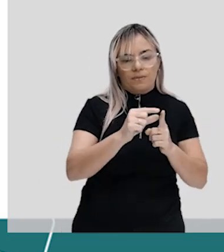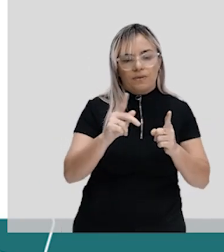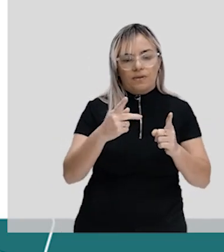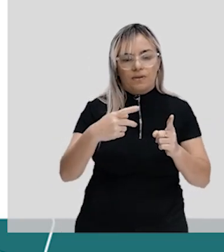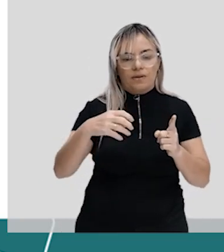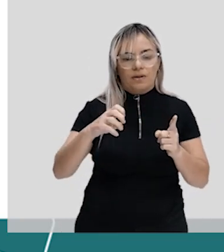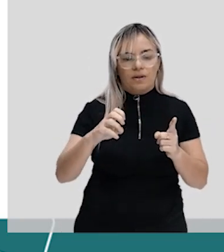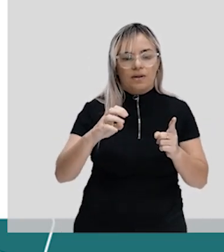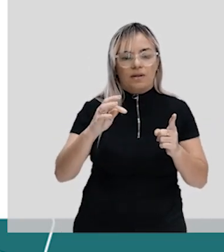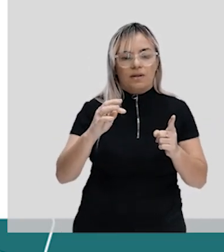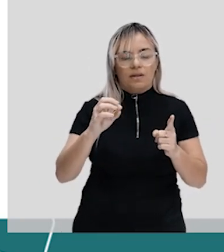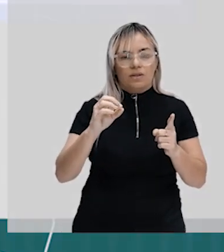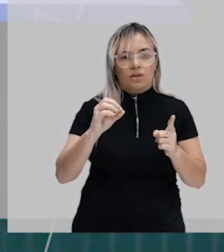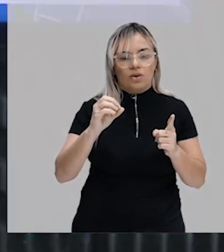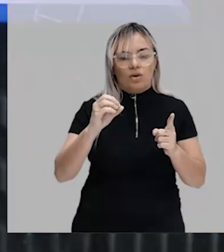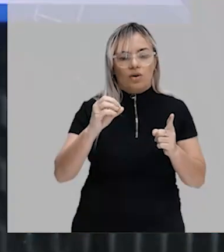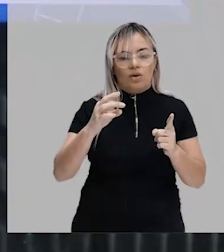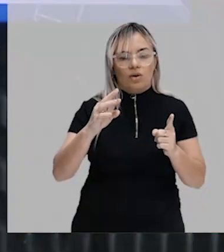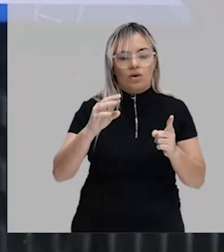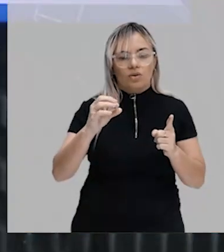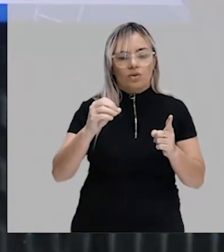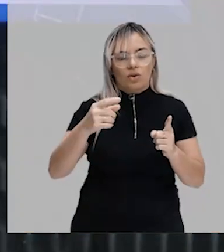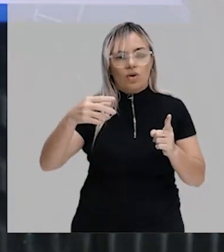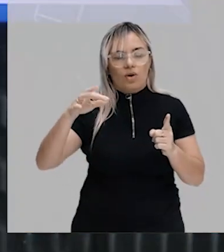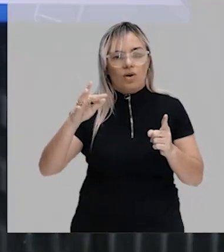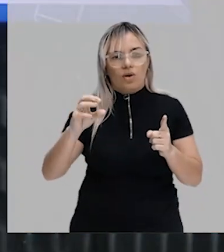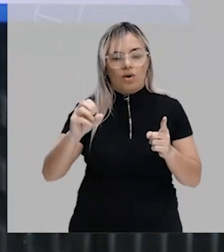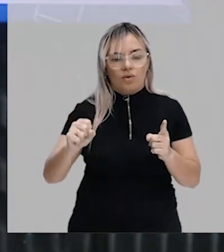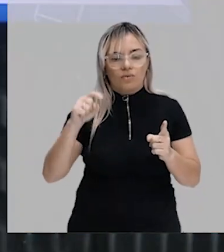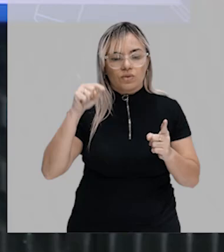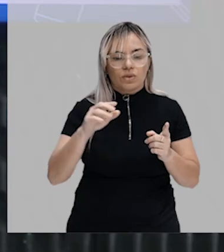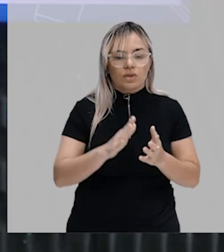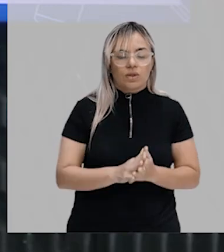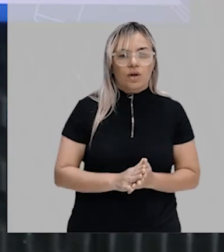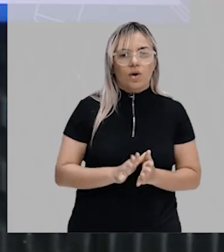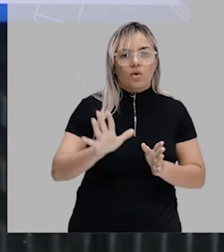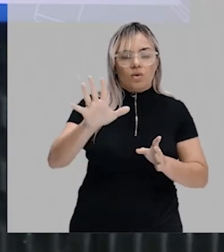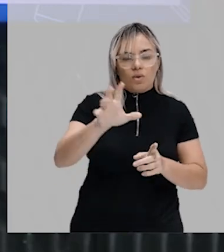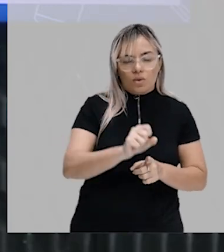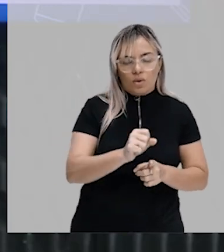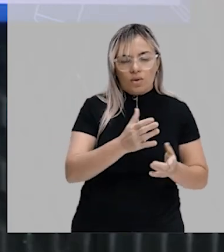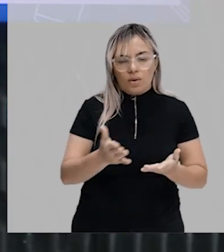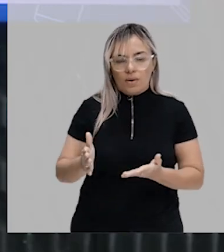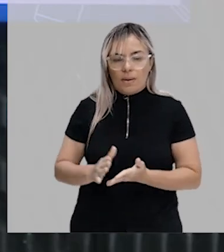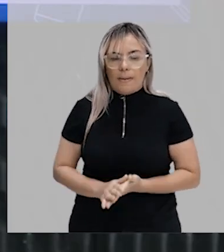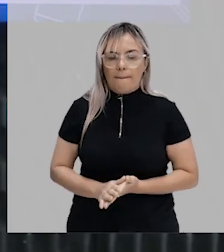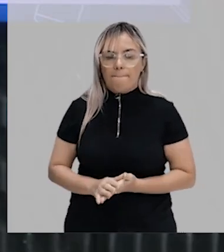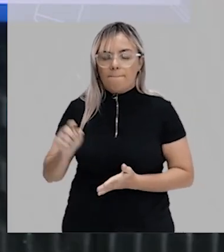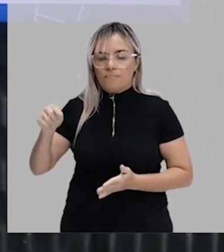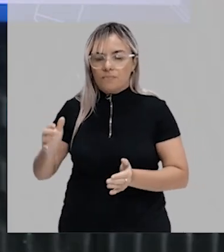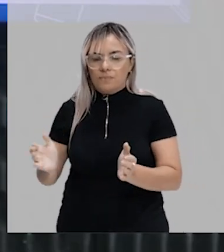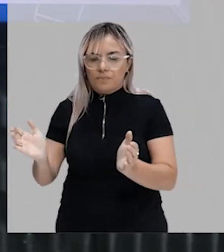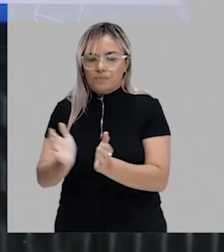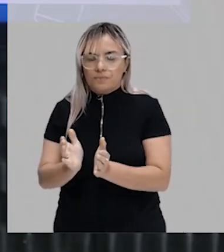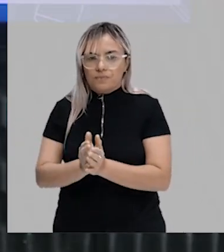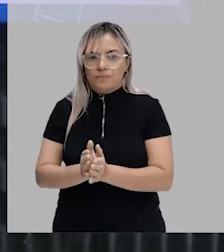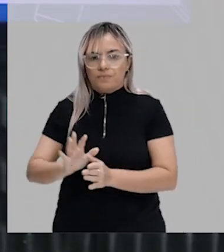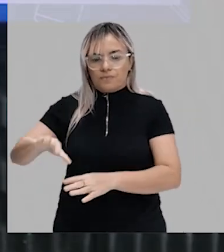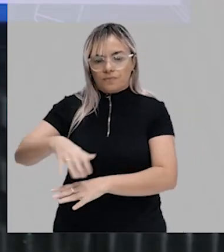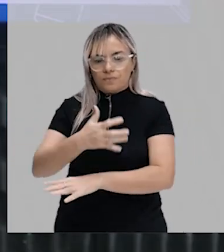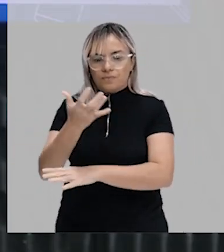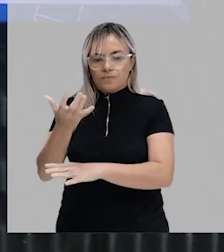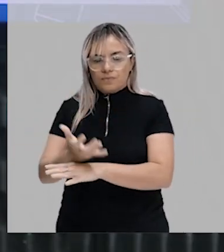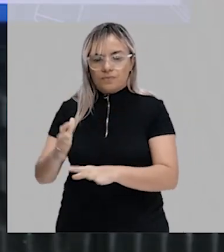consumidor. Quem é exemplo de indivíduo que é autótrofo? As plantas, as algas, bactérias fotossintetizantes.